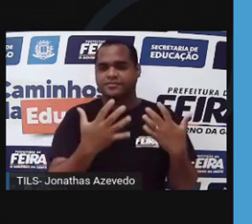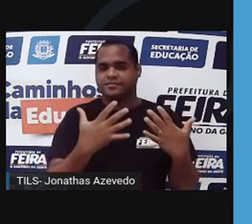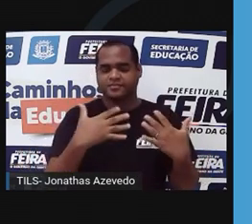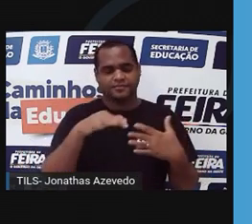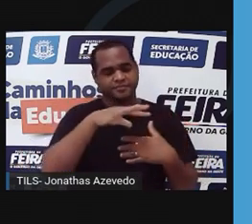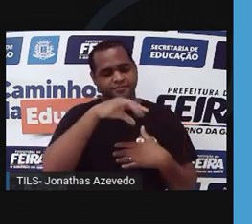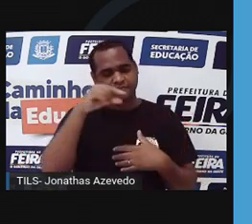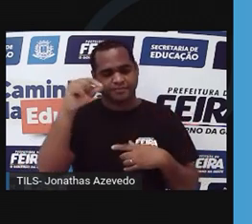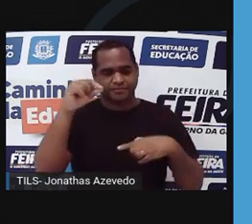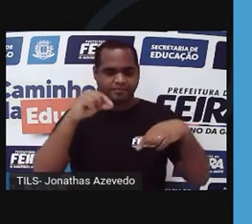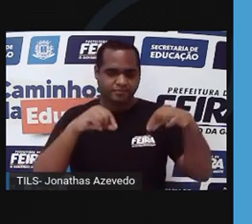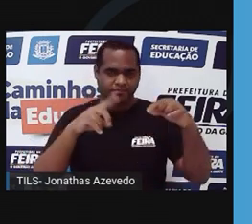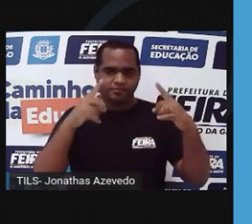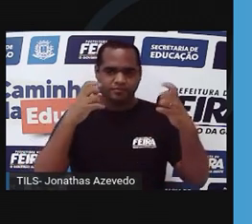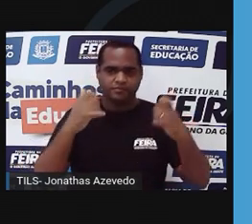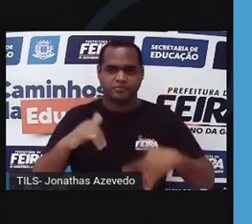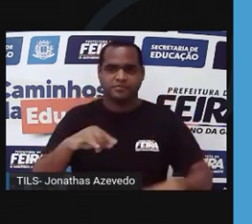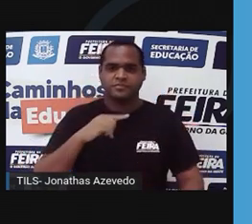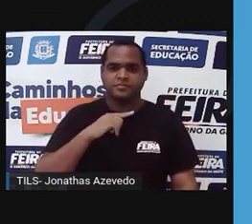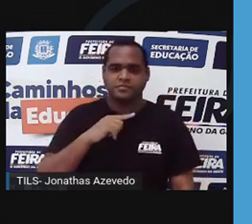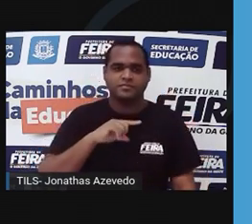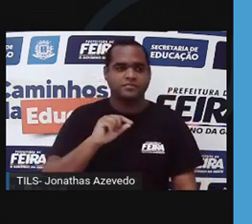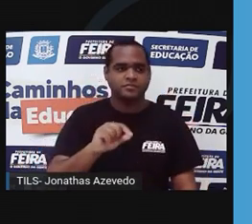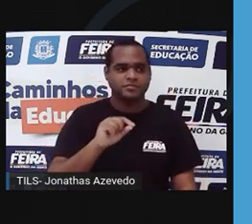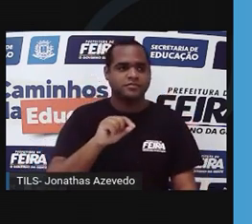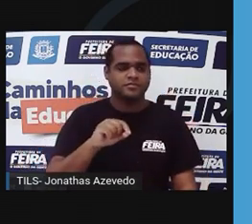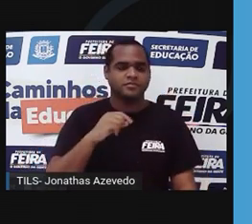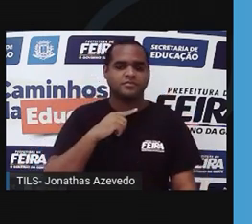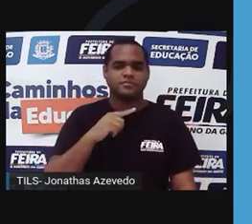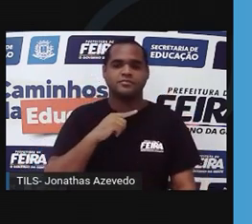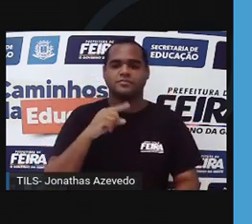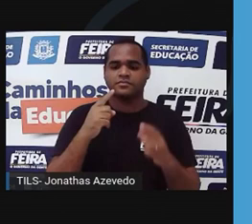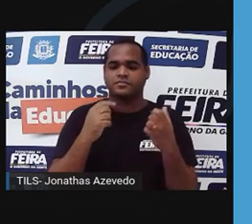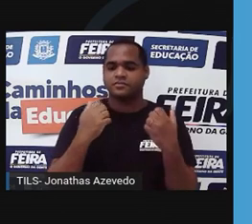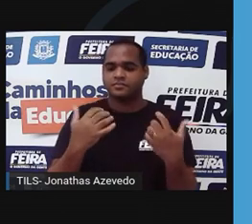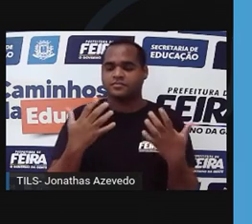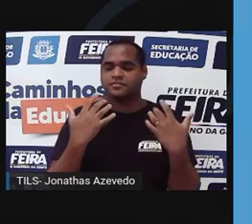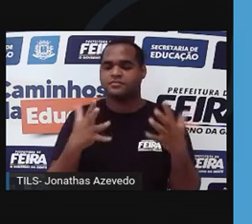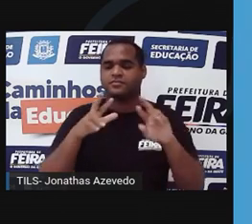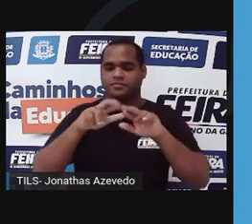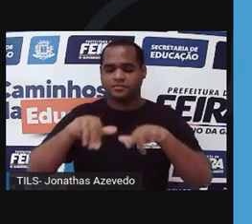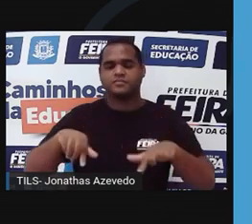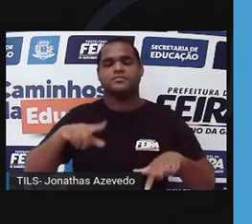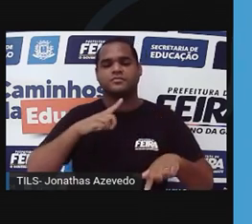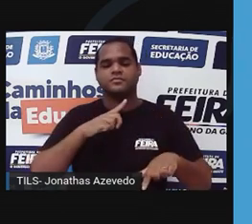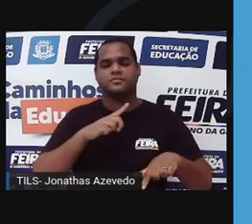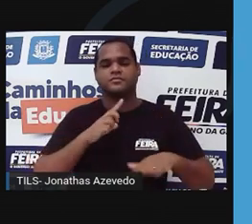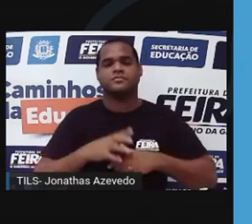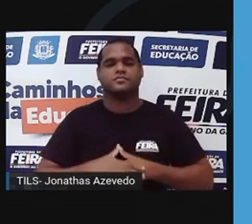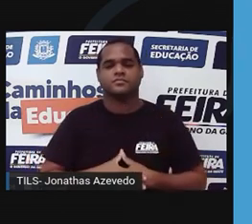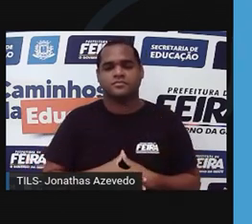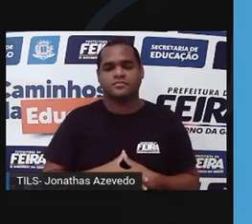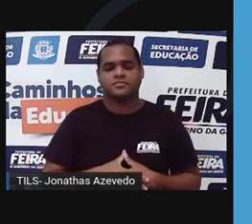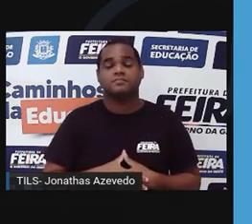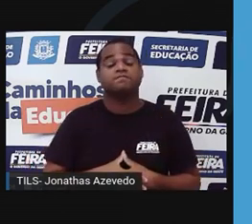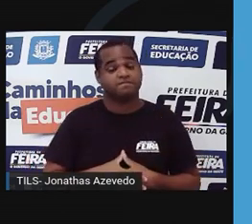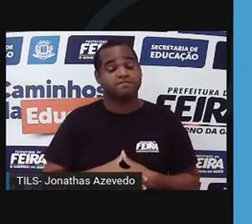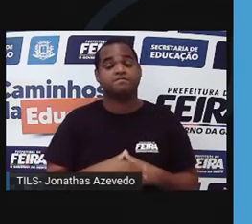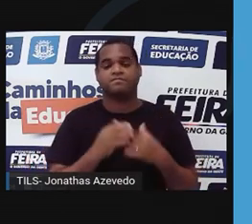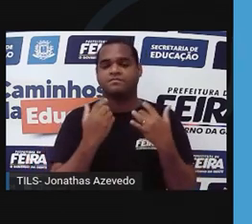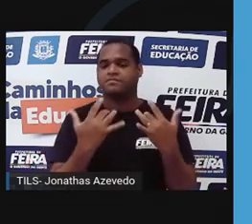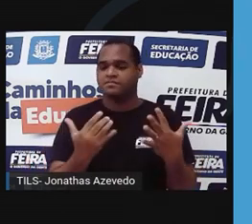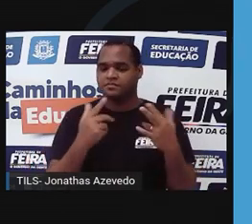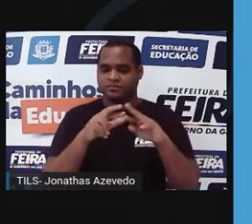porque você só tem o esporófito. Você não vai ter toda uma floresta para que isso aconteça. E depois da fecundação,